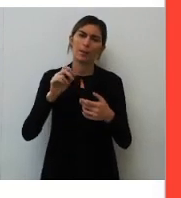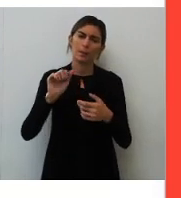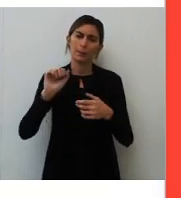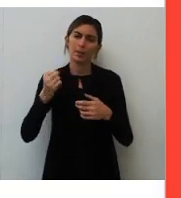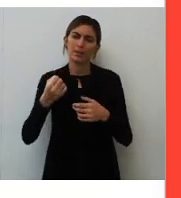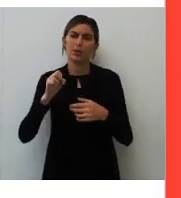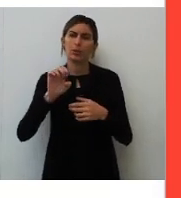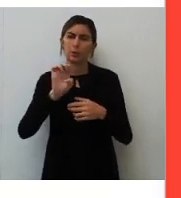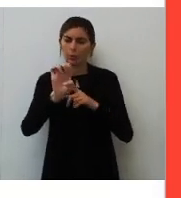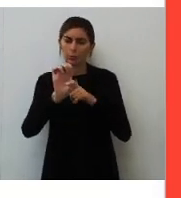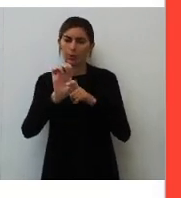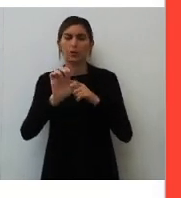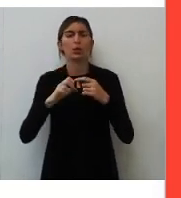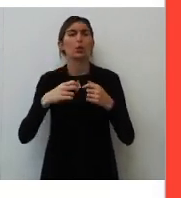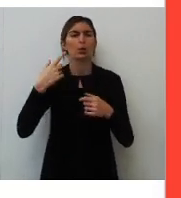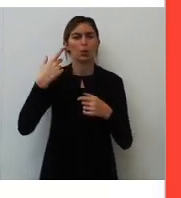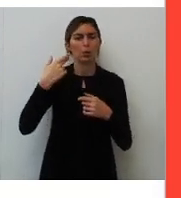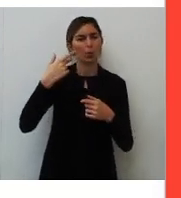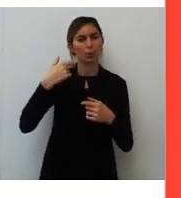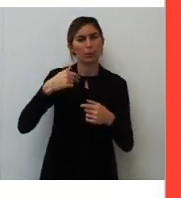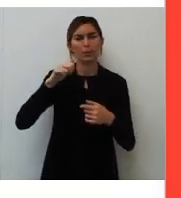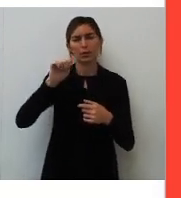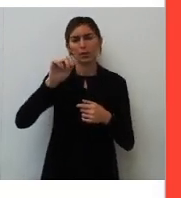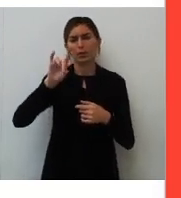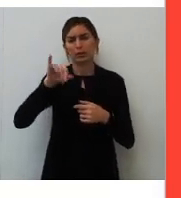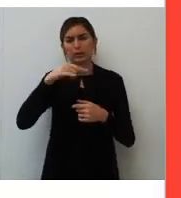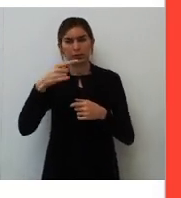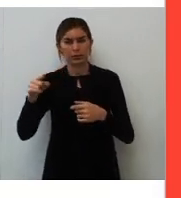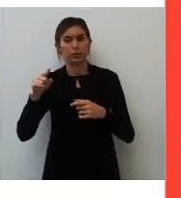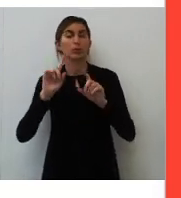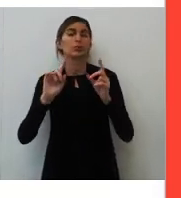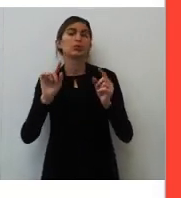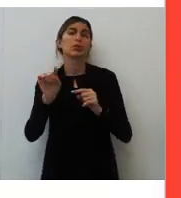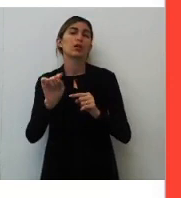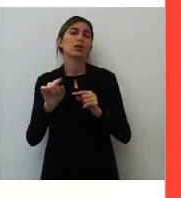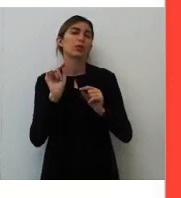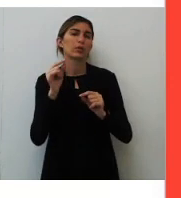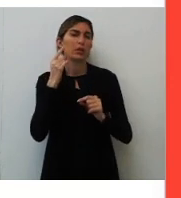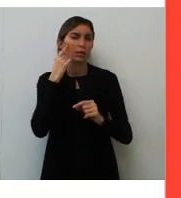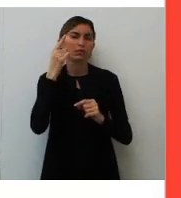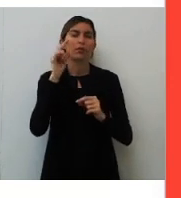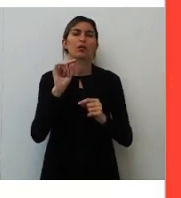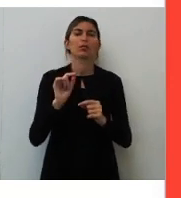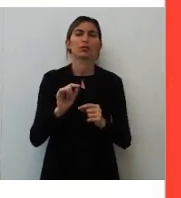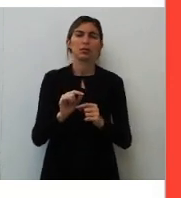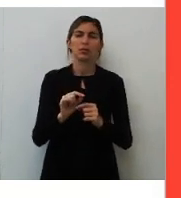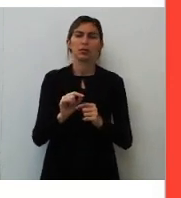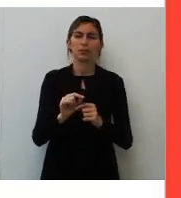I normalmente ser adição, nesse caso aí, a ideia é de...